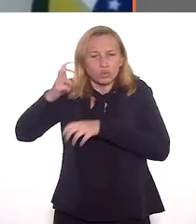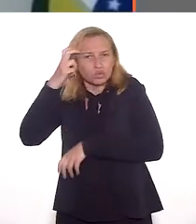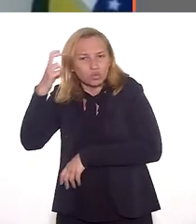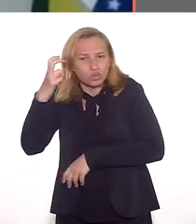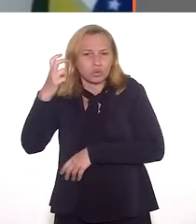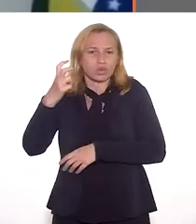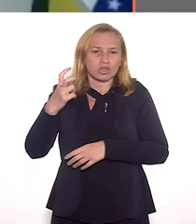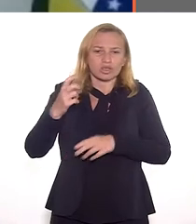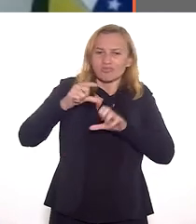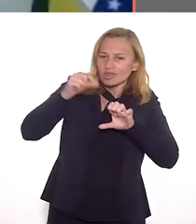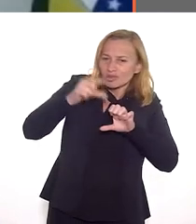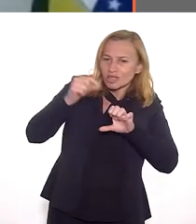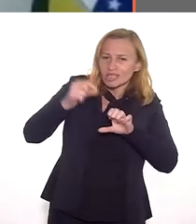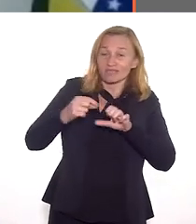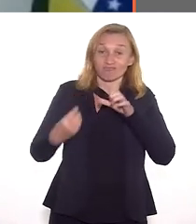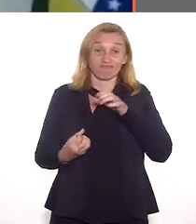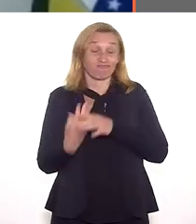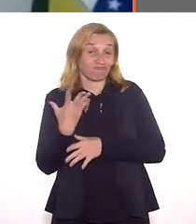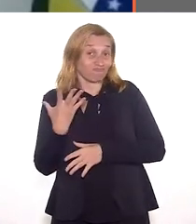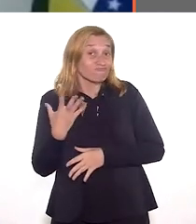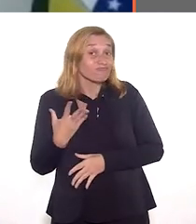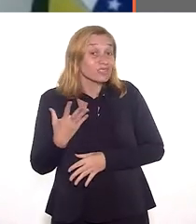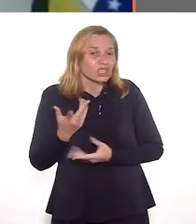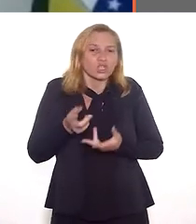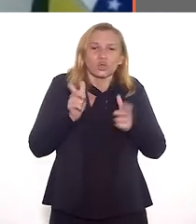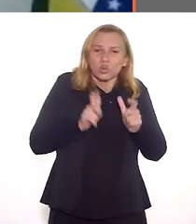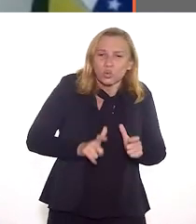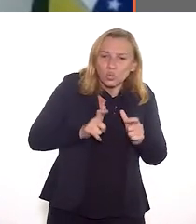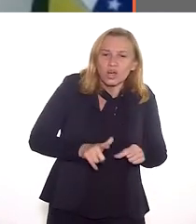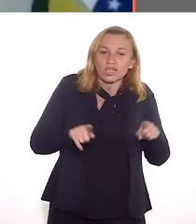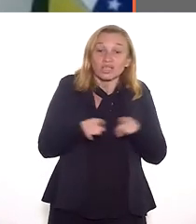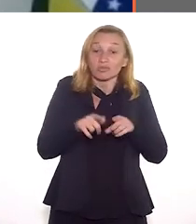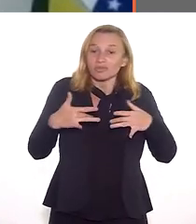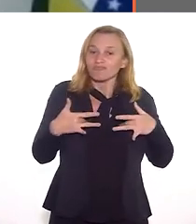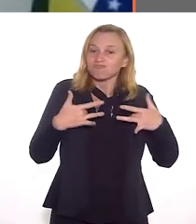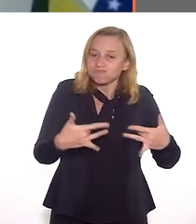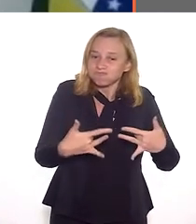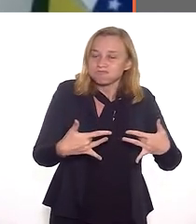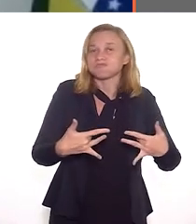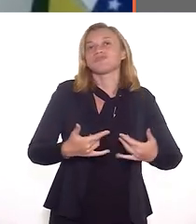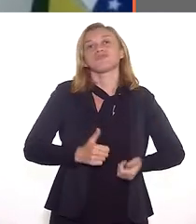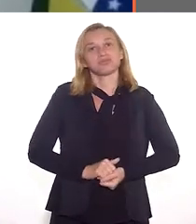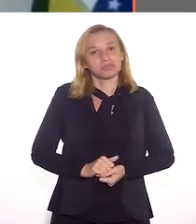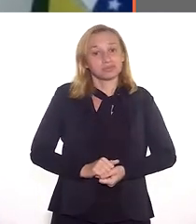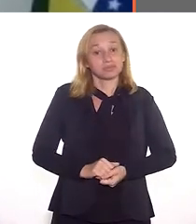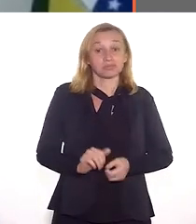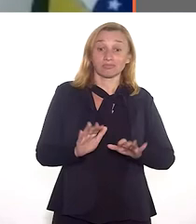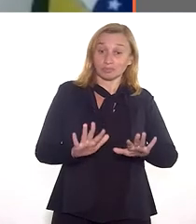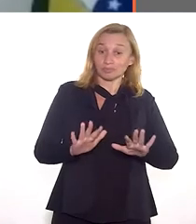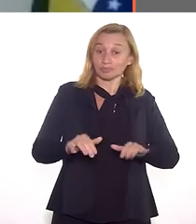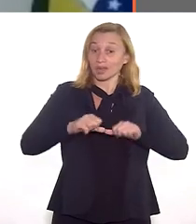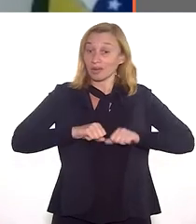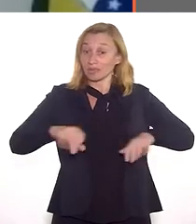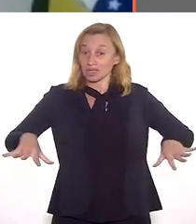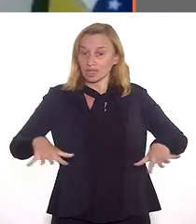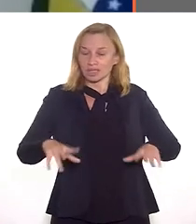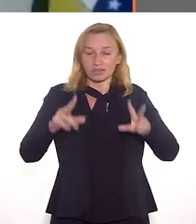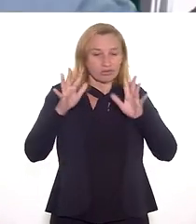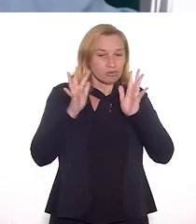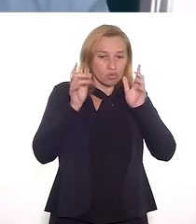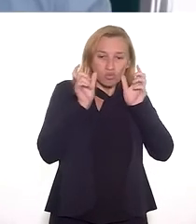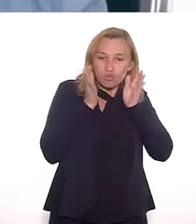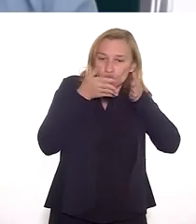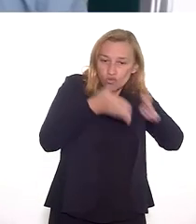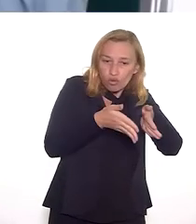muita diversidade cultural, muito empreendedorismo criativo. São lugares também de muita solidariedade, Rafael. Aliás, na pandemia,